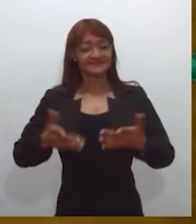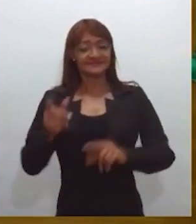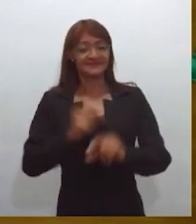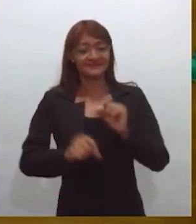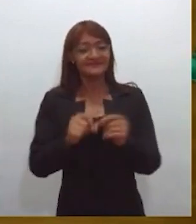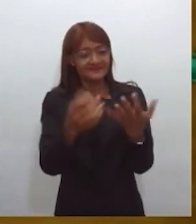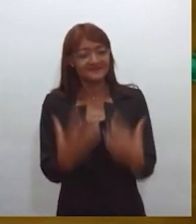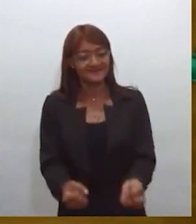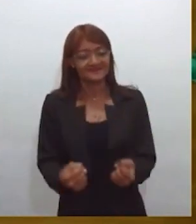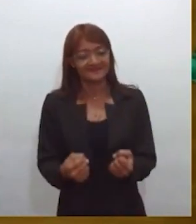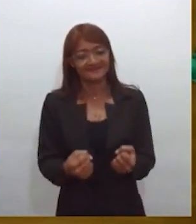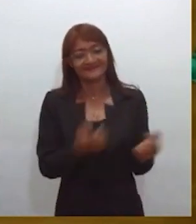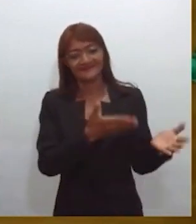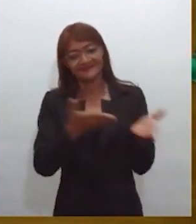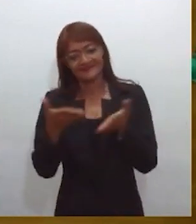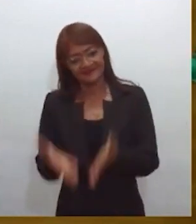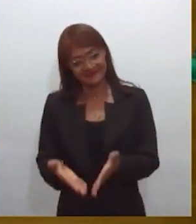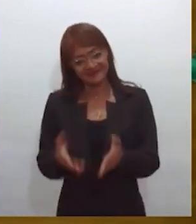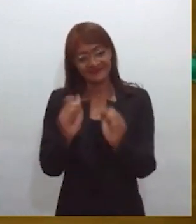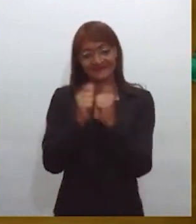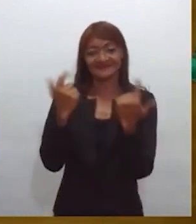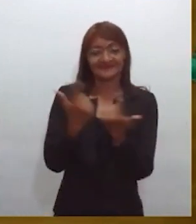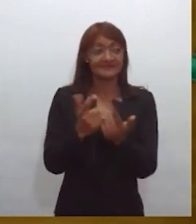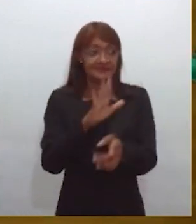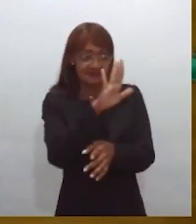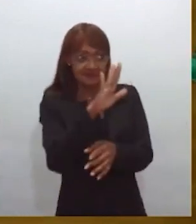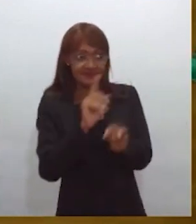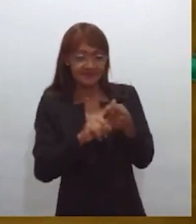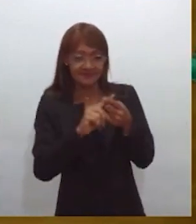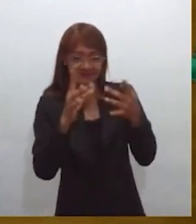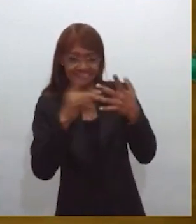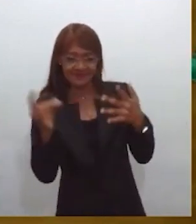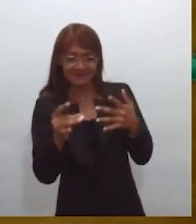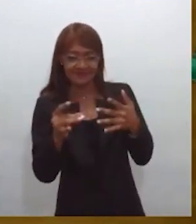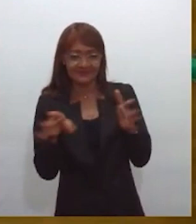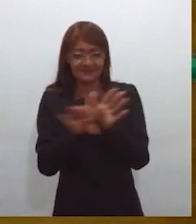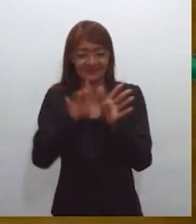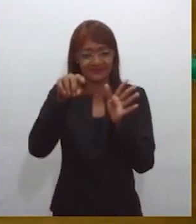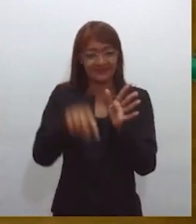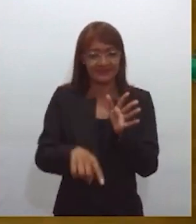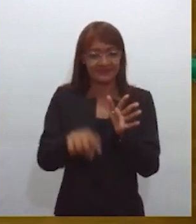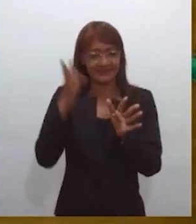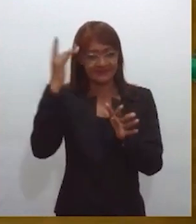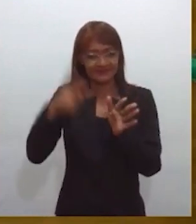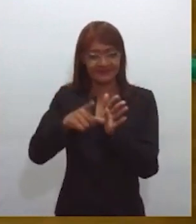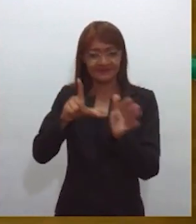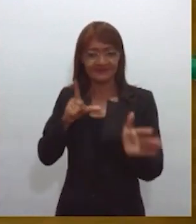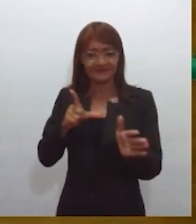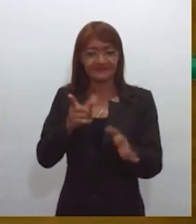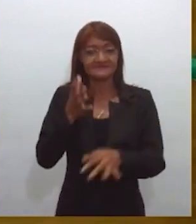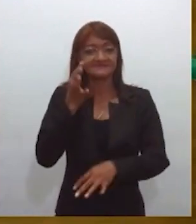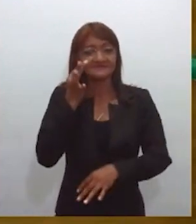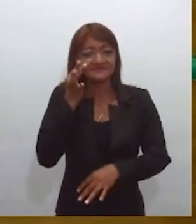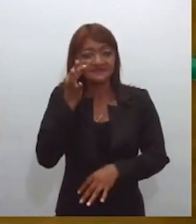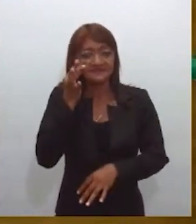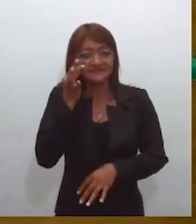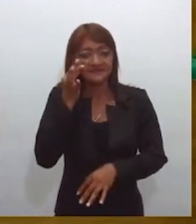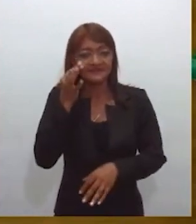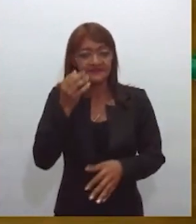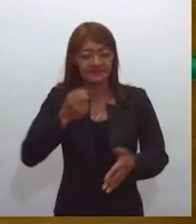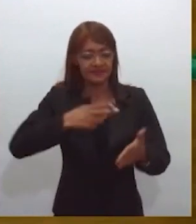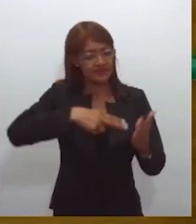de vir para cá, para a Assembleia. E um detalhe, hein? Porque chegar mais cedo aqui no Espaço Cultural, vai ver o Felipe pintando